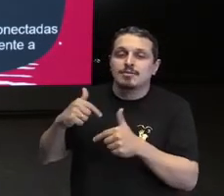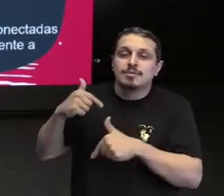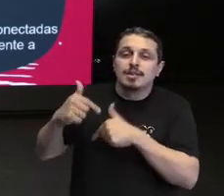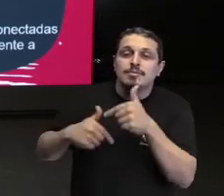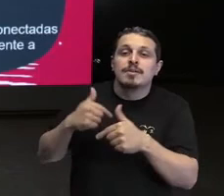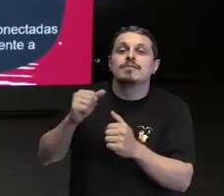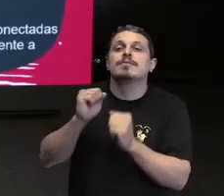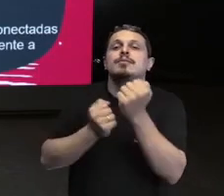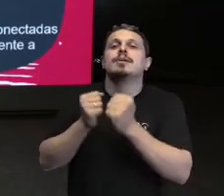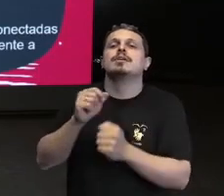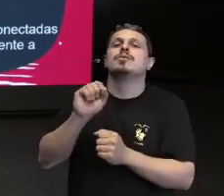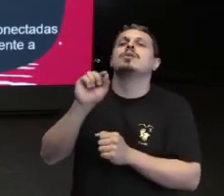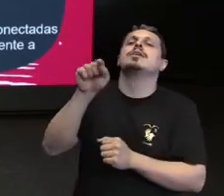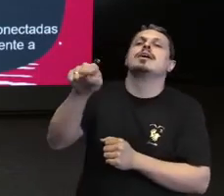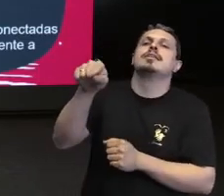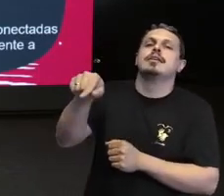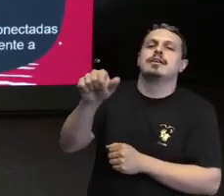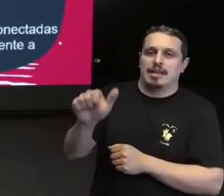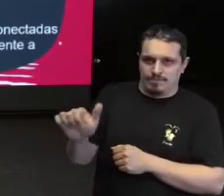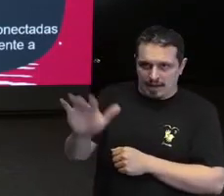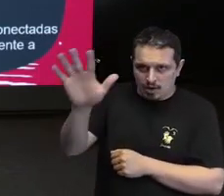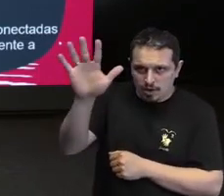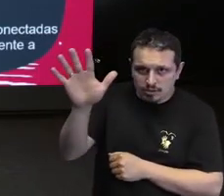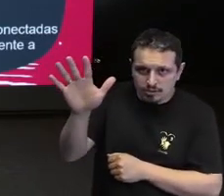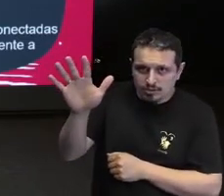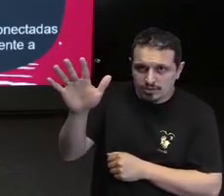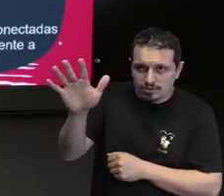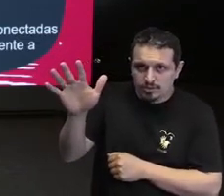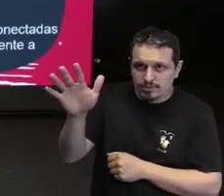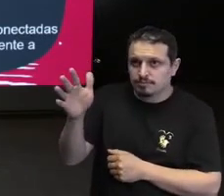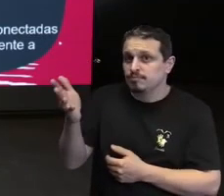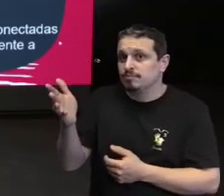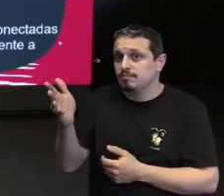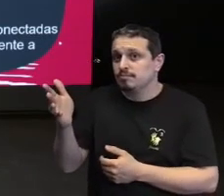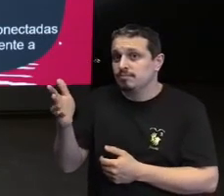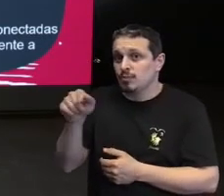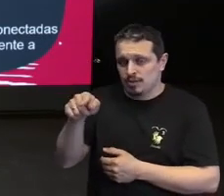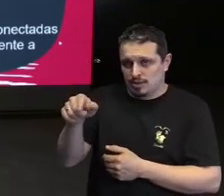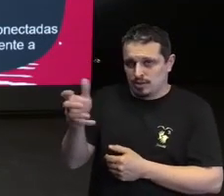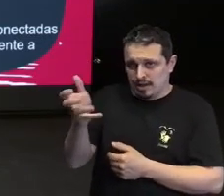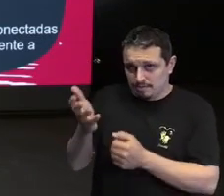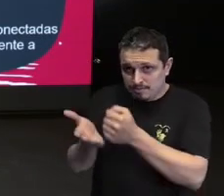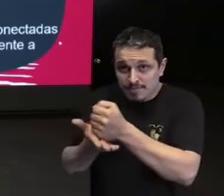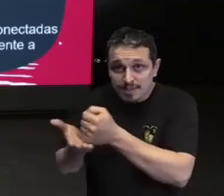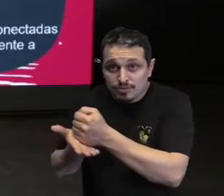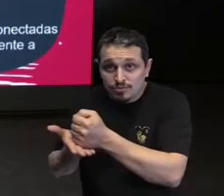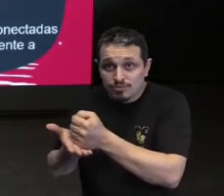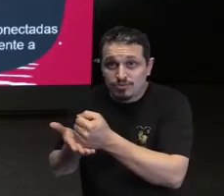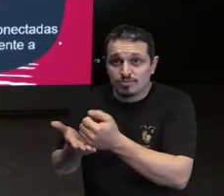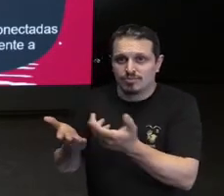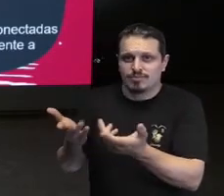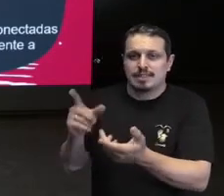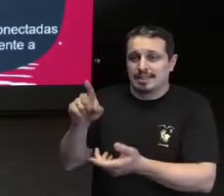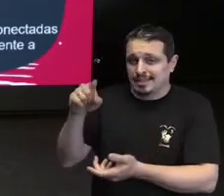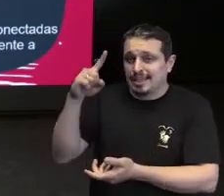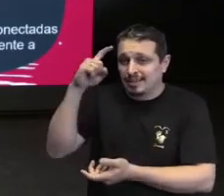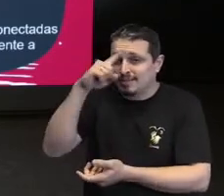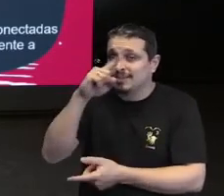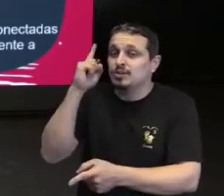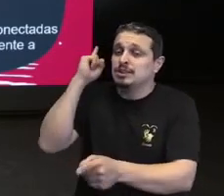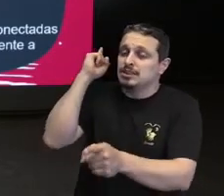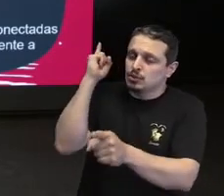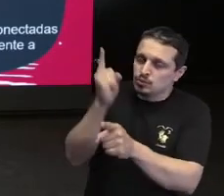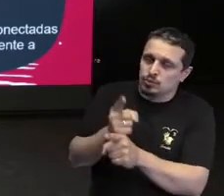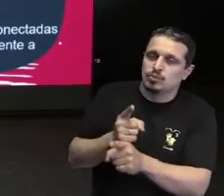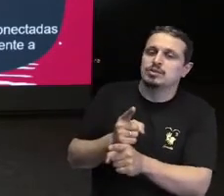vai ficar cada vez mais difícil pelo menos de encontrar pessoas com com propósito dentro que queiram